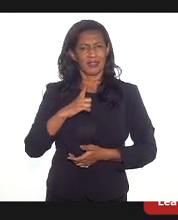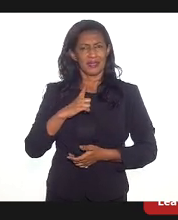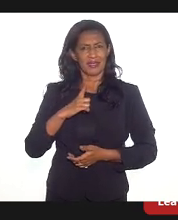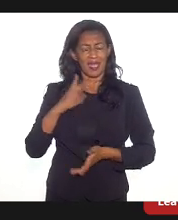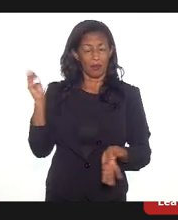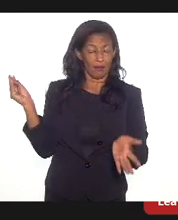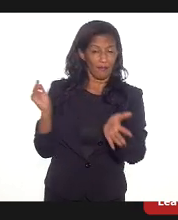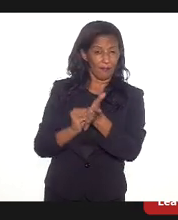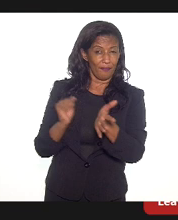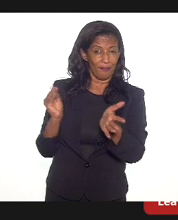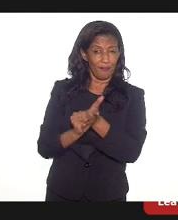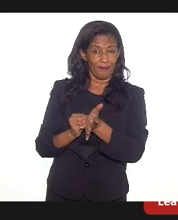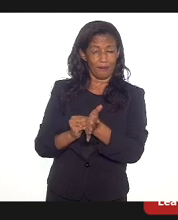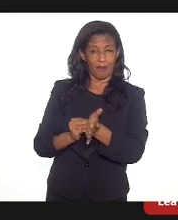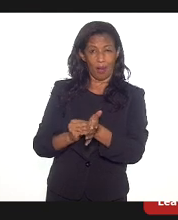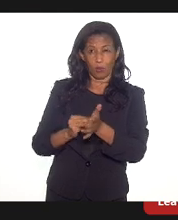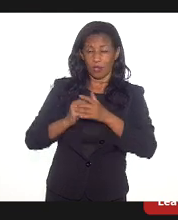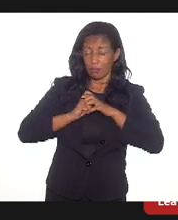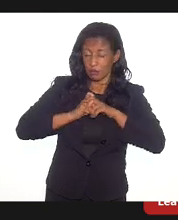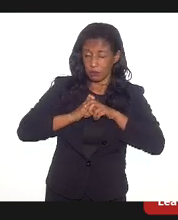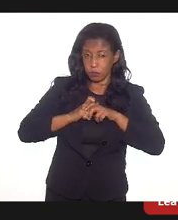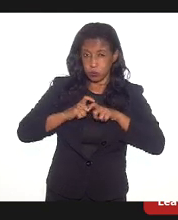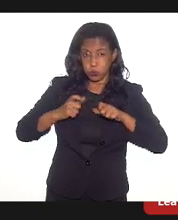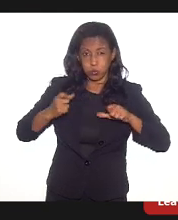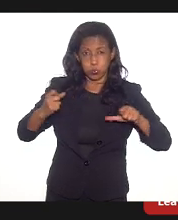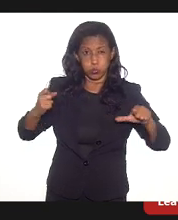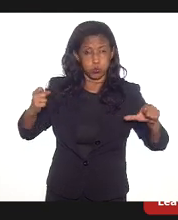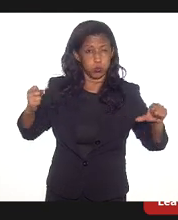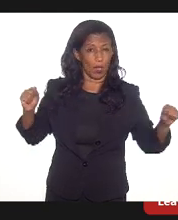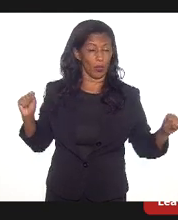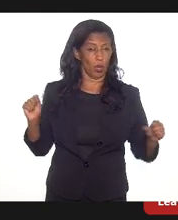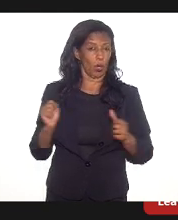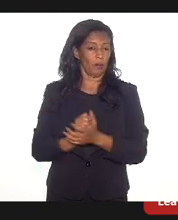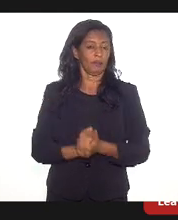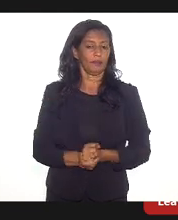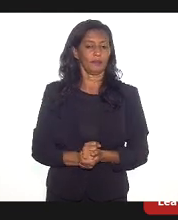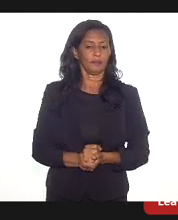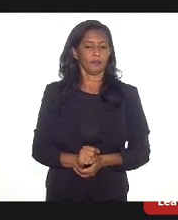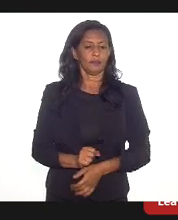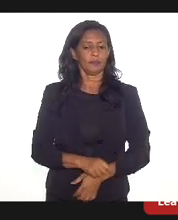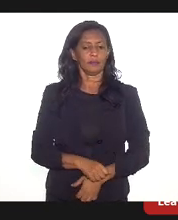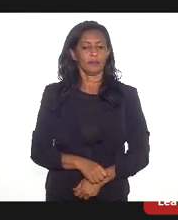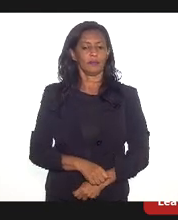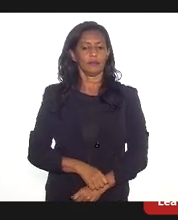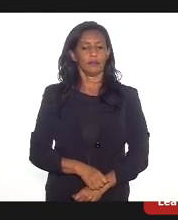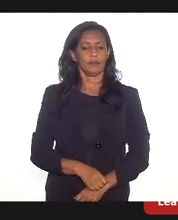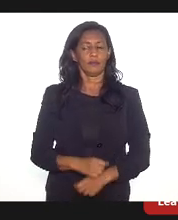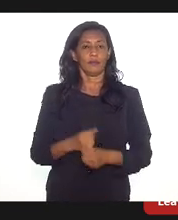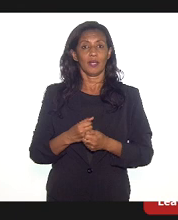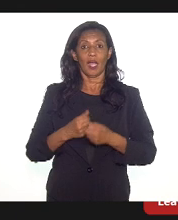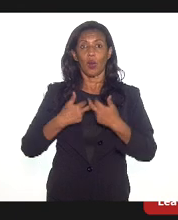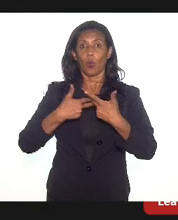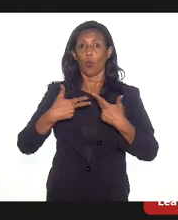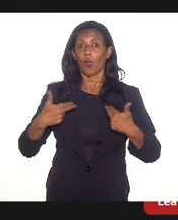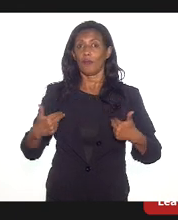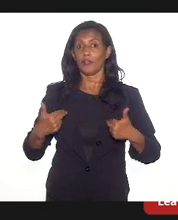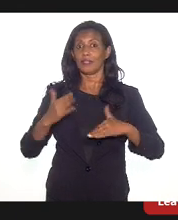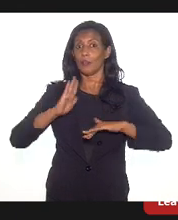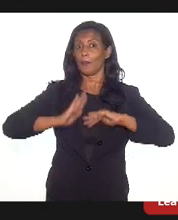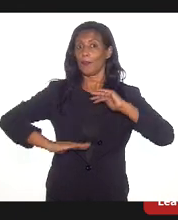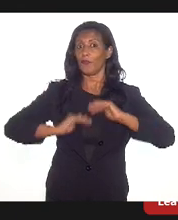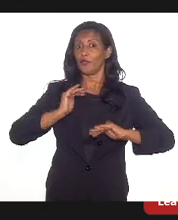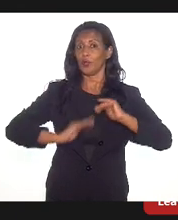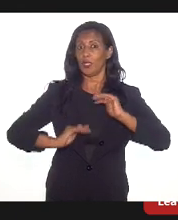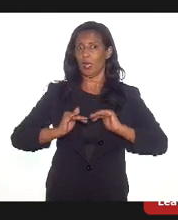enorme, gigantesca e astronômica na qualificação do